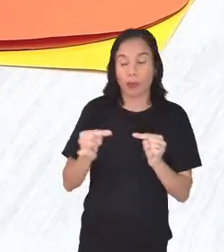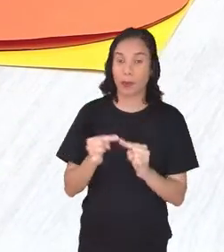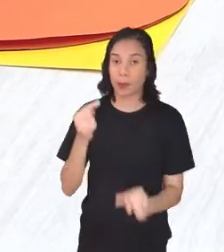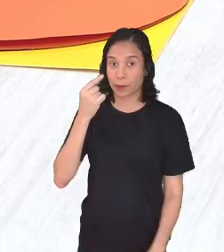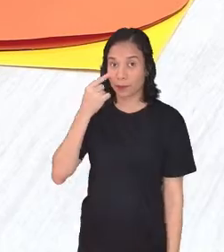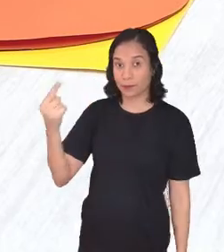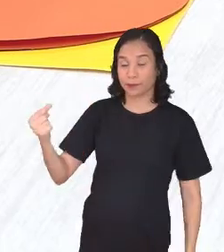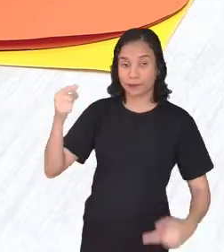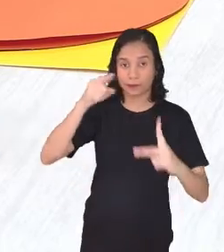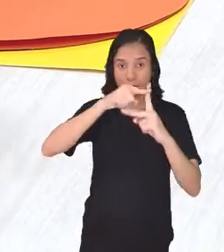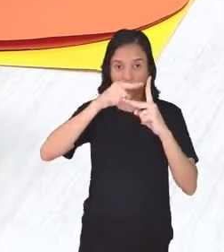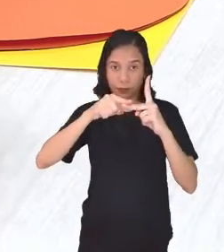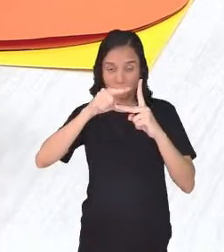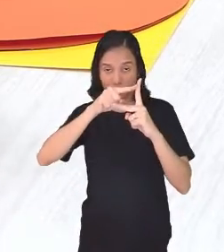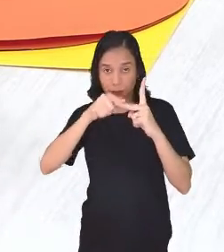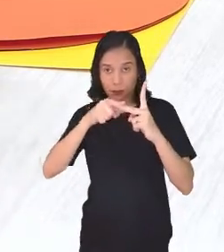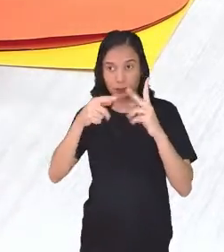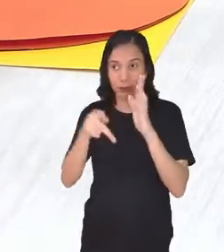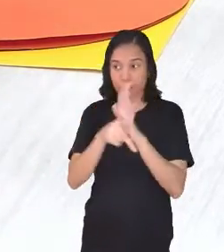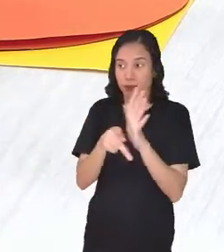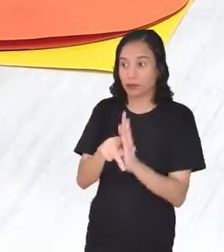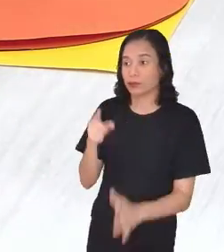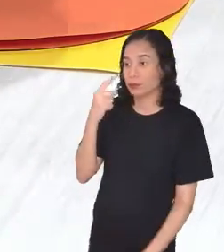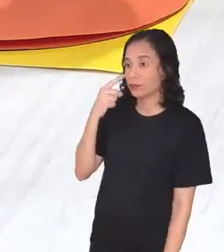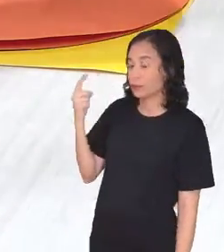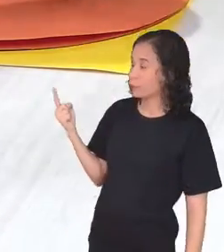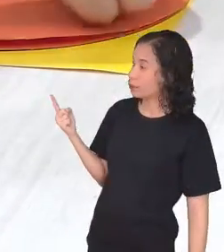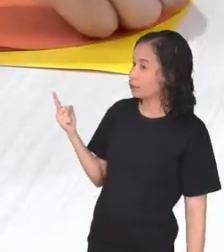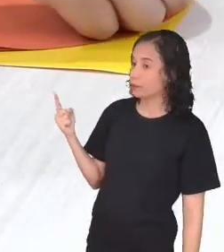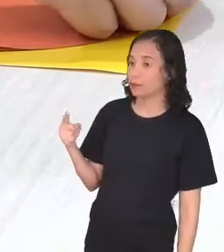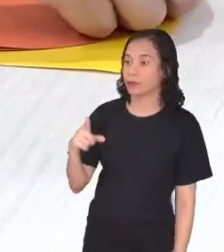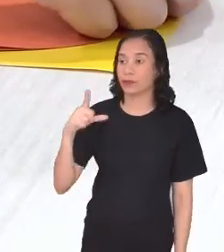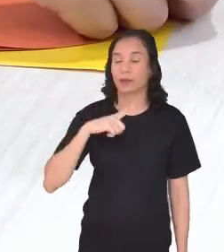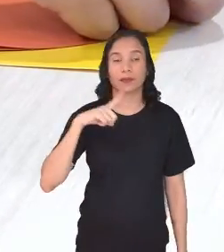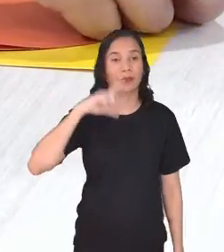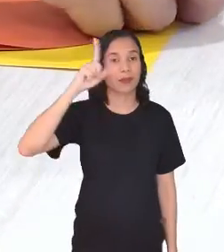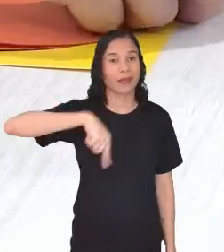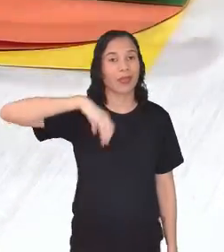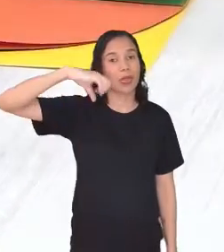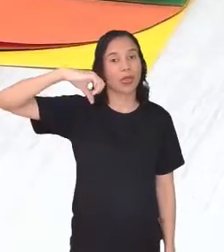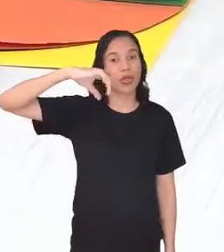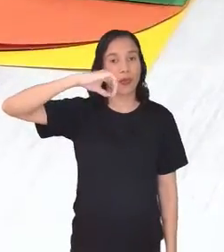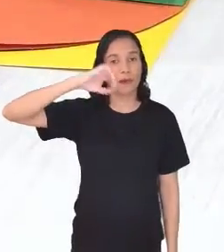este ângulo aqui, que é o ângulo de 90 graus.